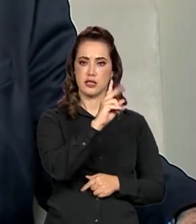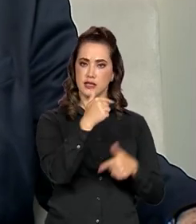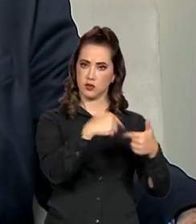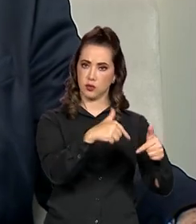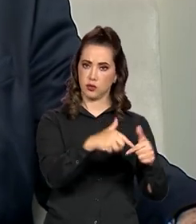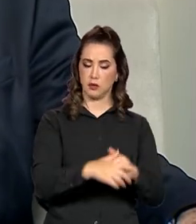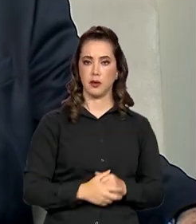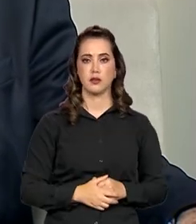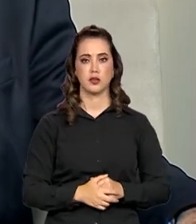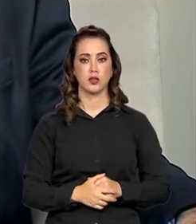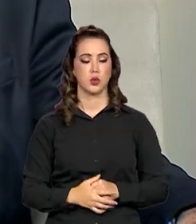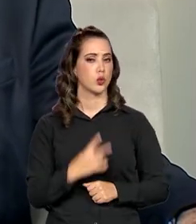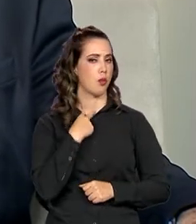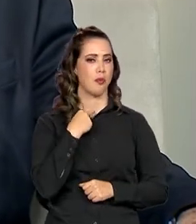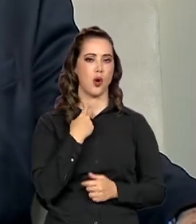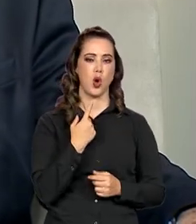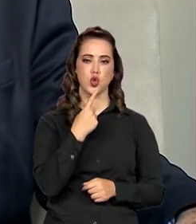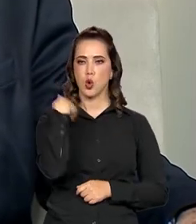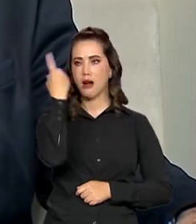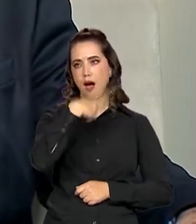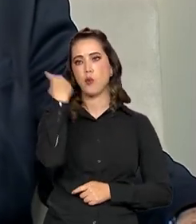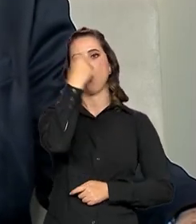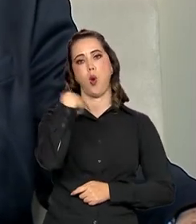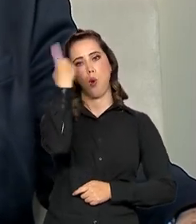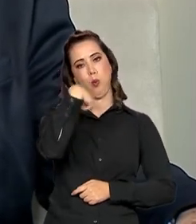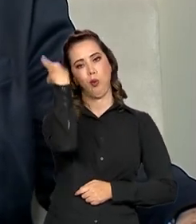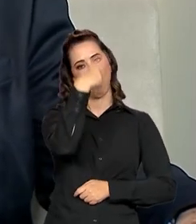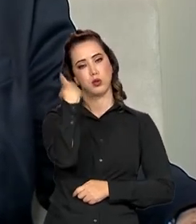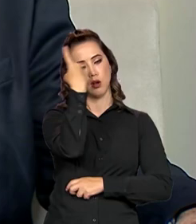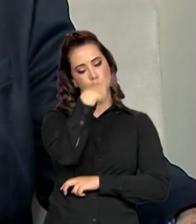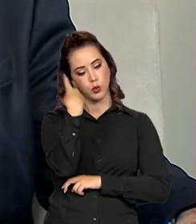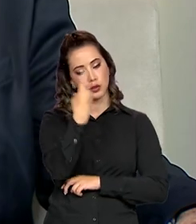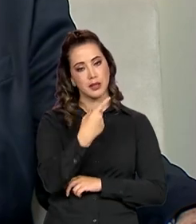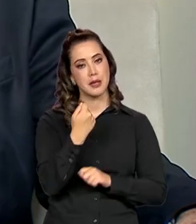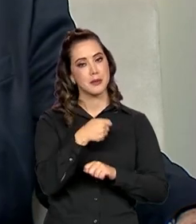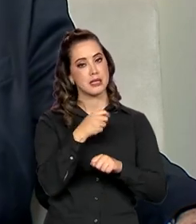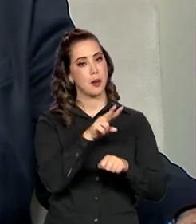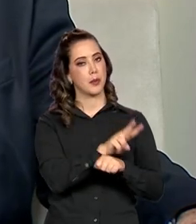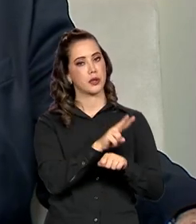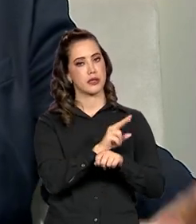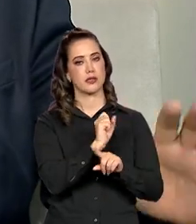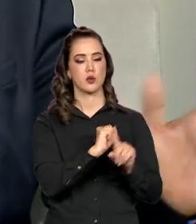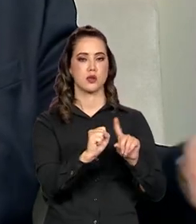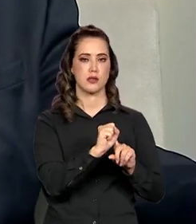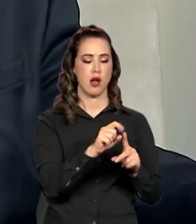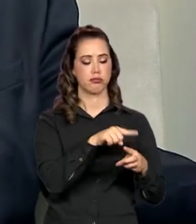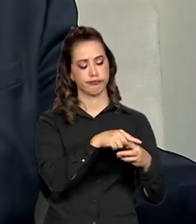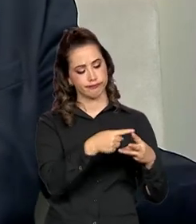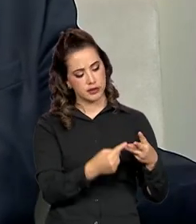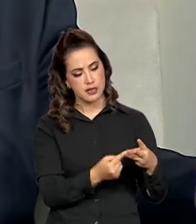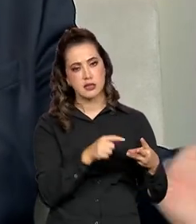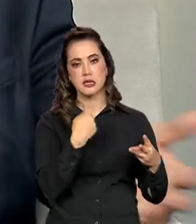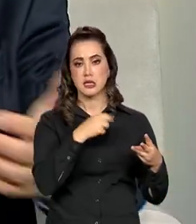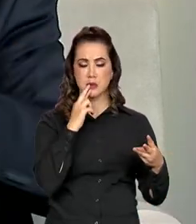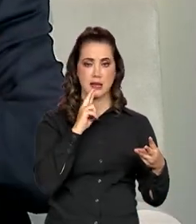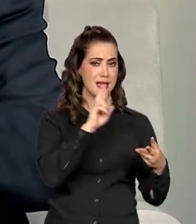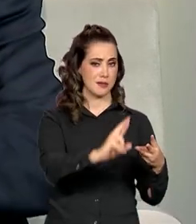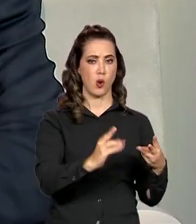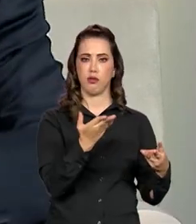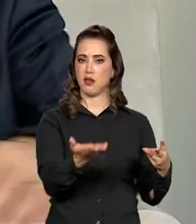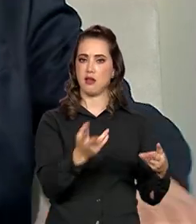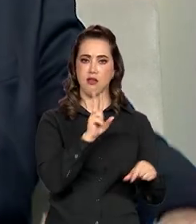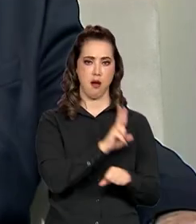trabalho, não pode ter jornada extenuante e tem que ter proteção social. Nesses três quesitos, tem que estar respondido